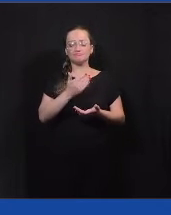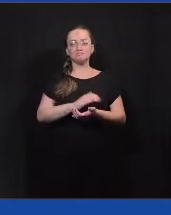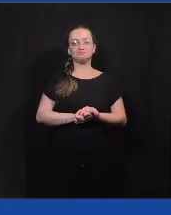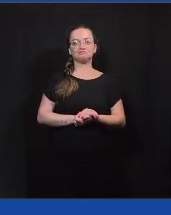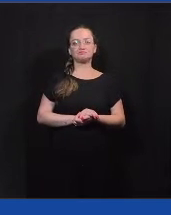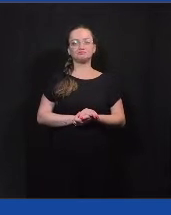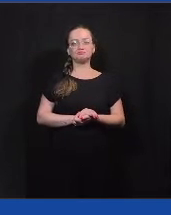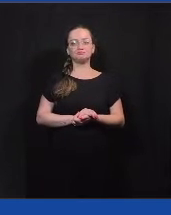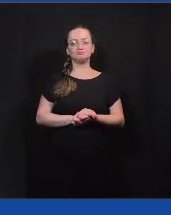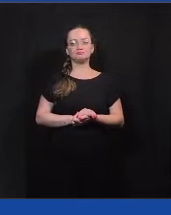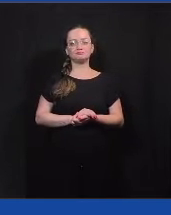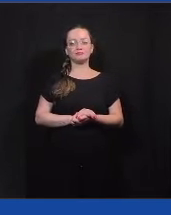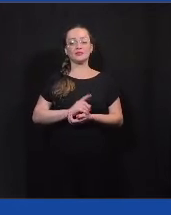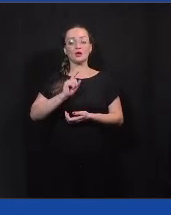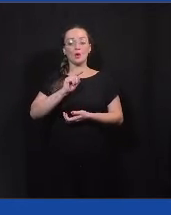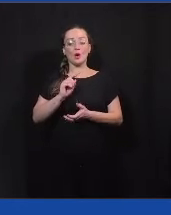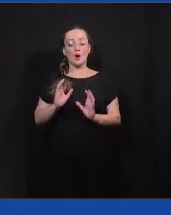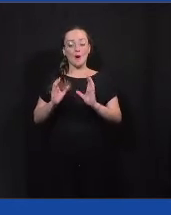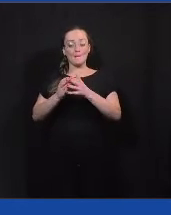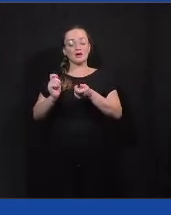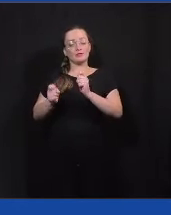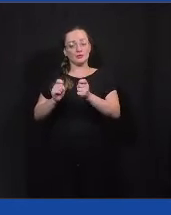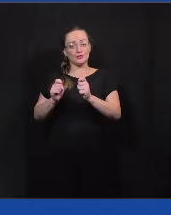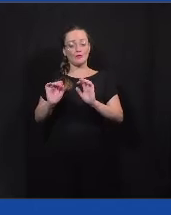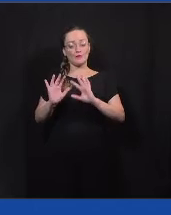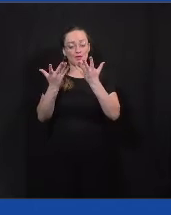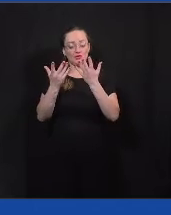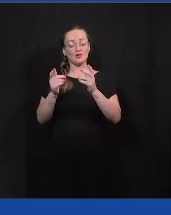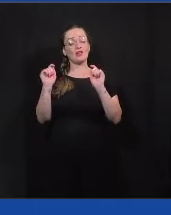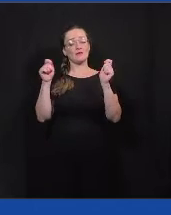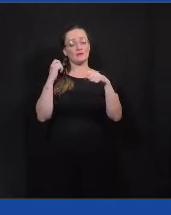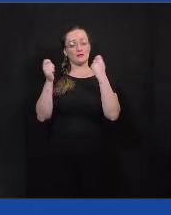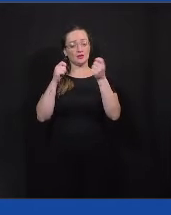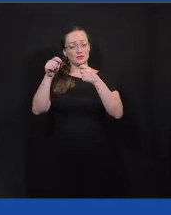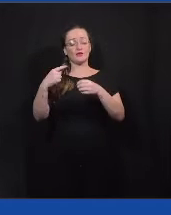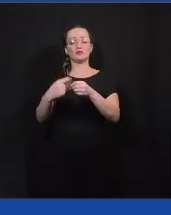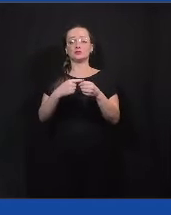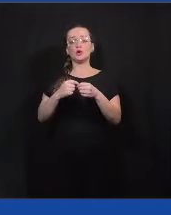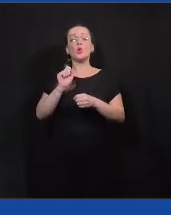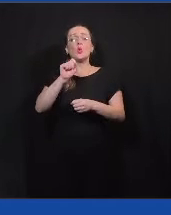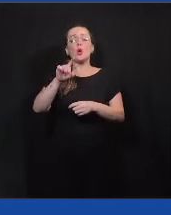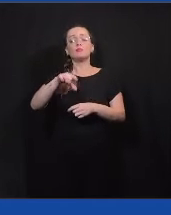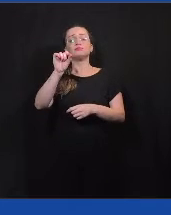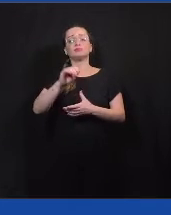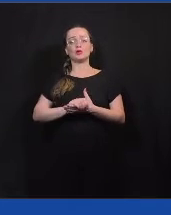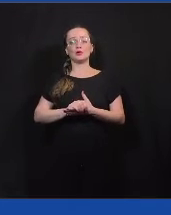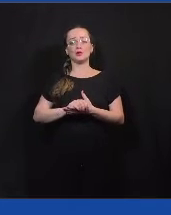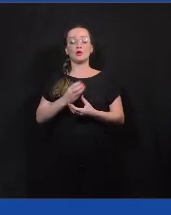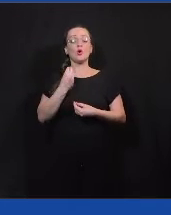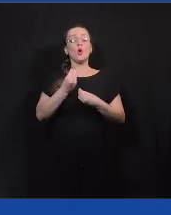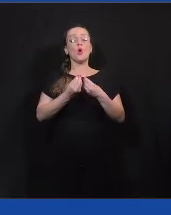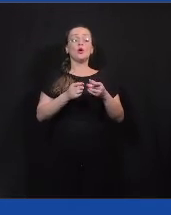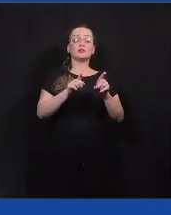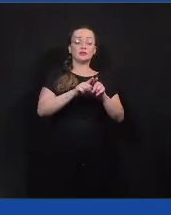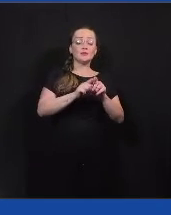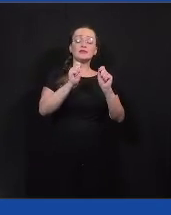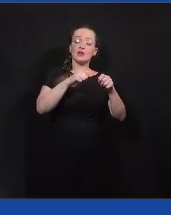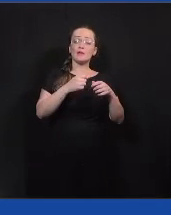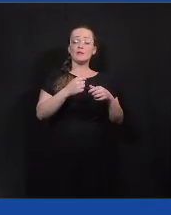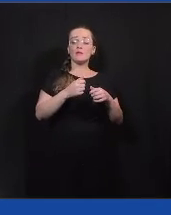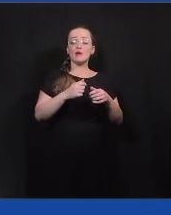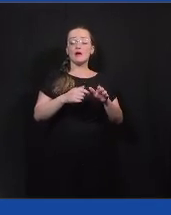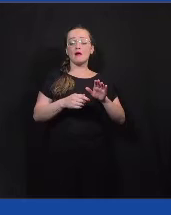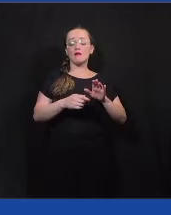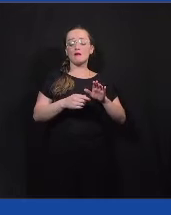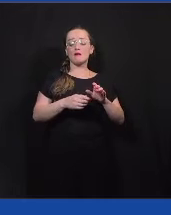qual é a banda que vai tocar no festival da cidade, isso aconteceu lá em Campinas, com o orçamento participativo que aconteceu no ano passado em Rio de